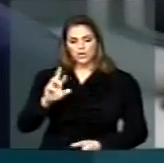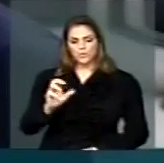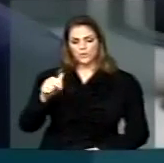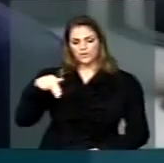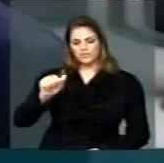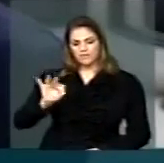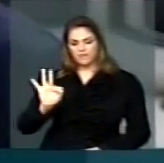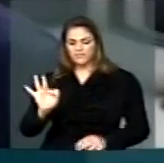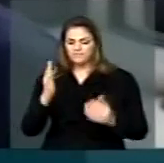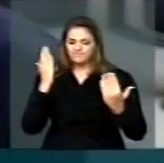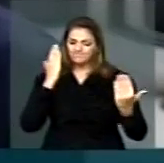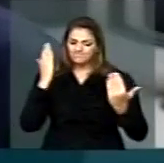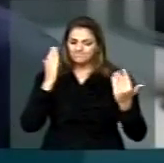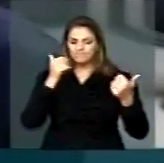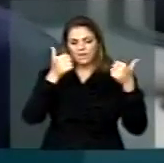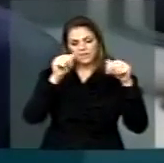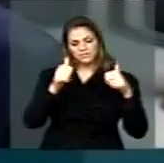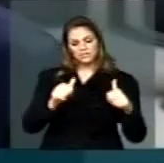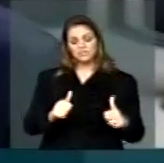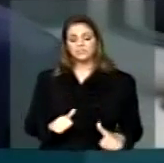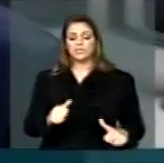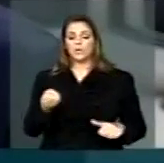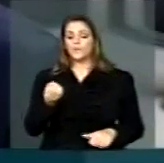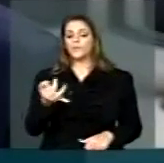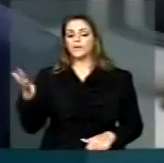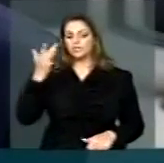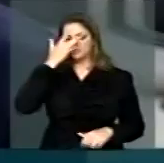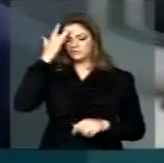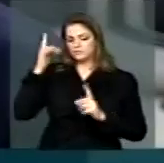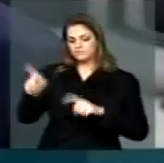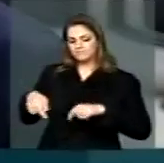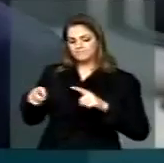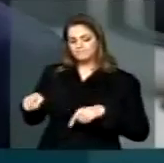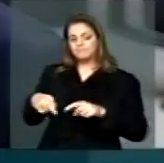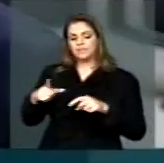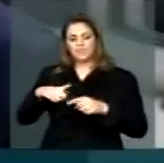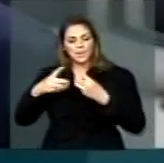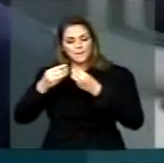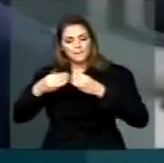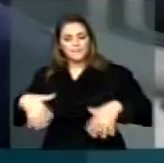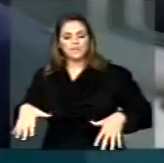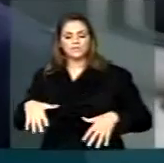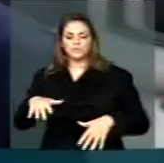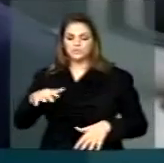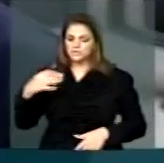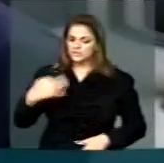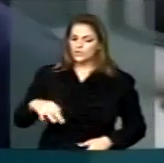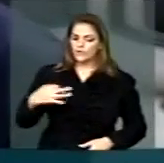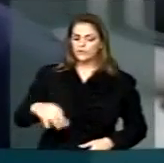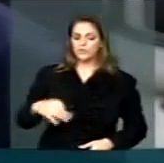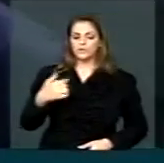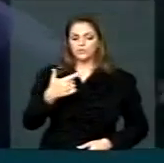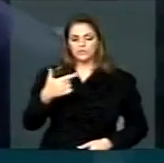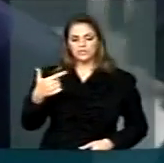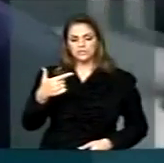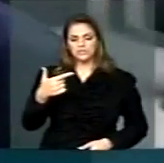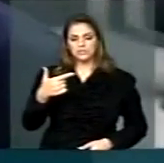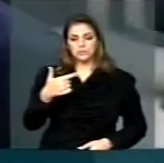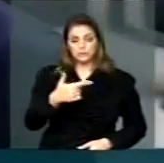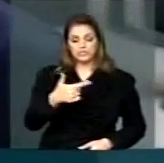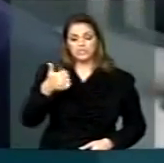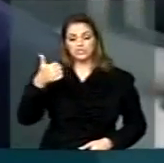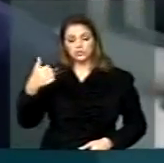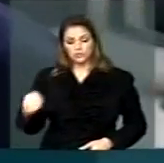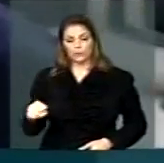analisados e que o número de agricultores lesados já se confirma de 218 e